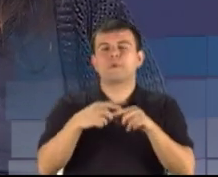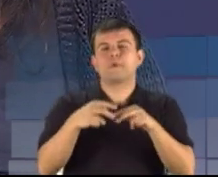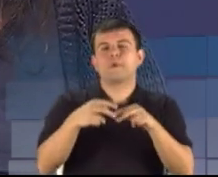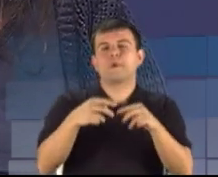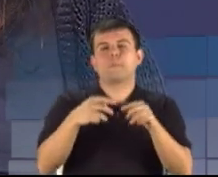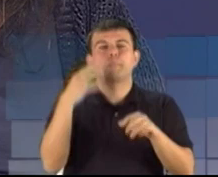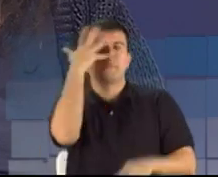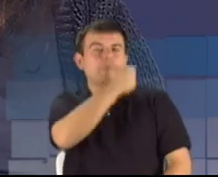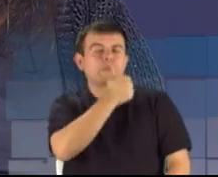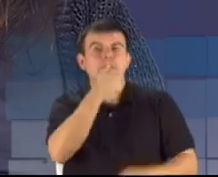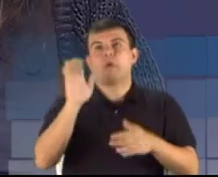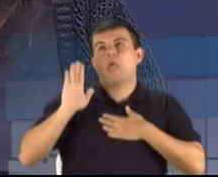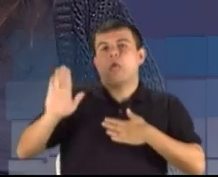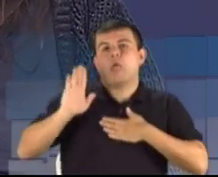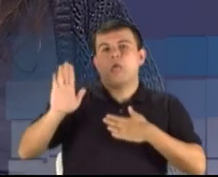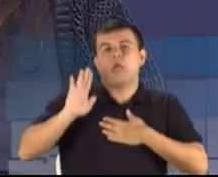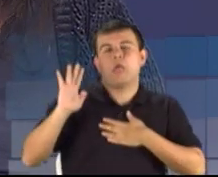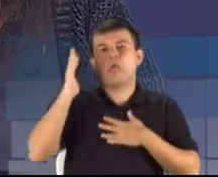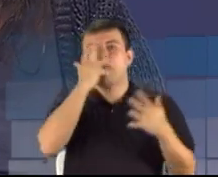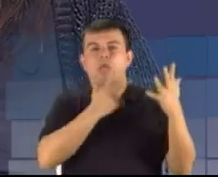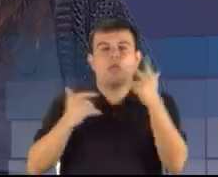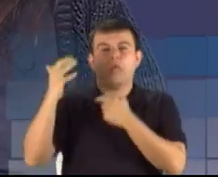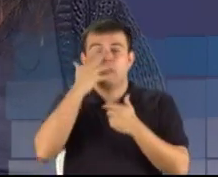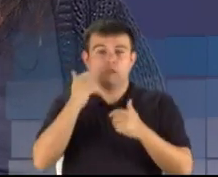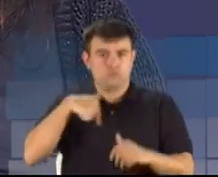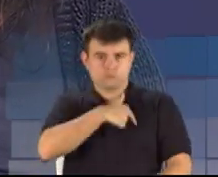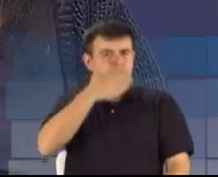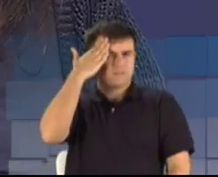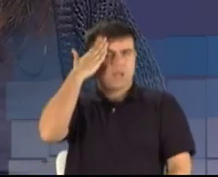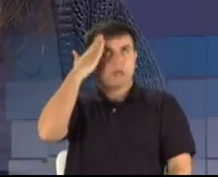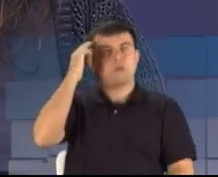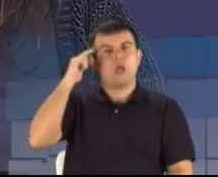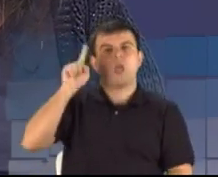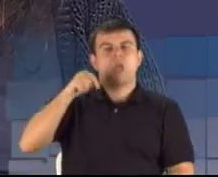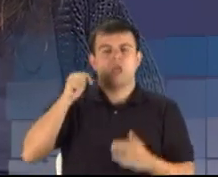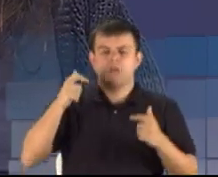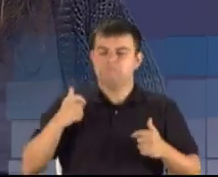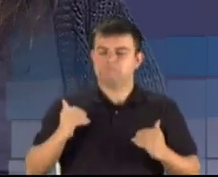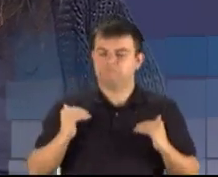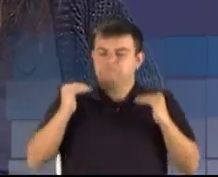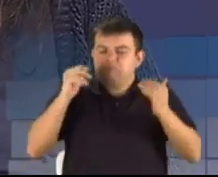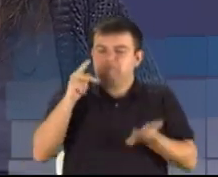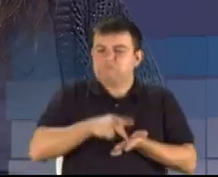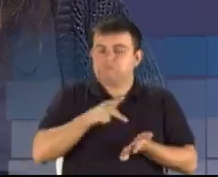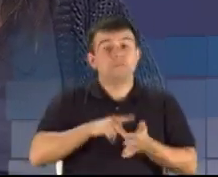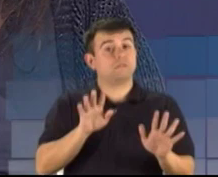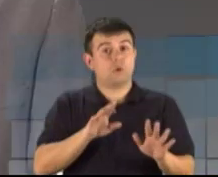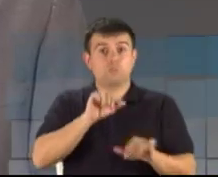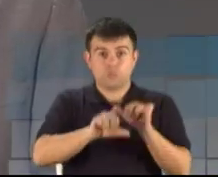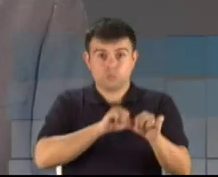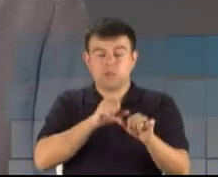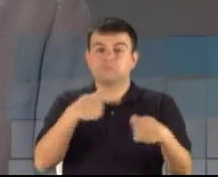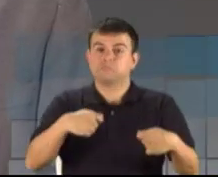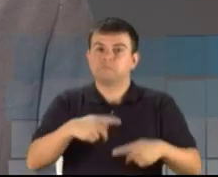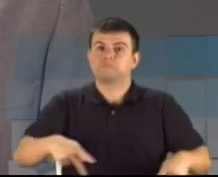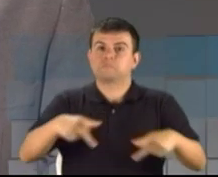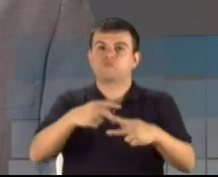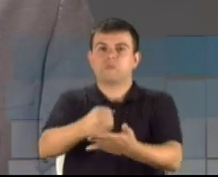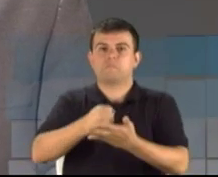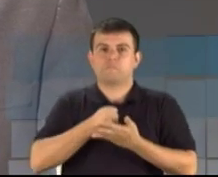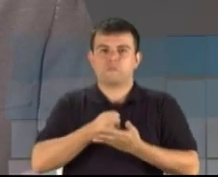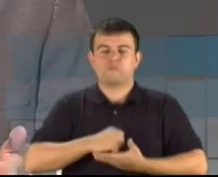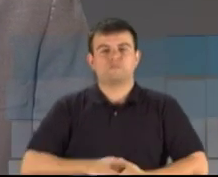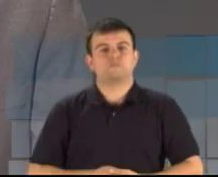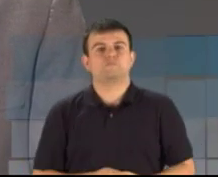promessas vazias. A gente sabe que a gente não é o dono da verdade e que para mudar as coisas a gente vai ter que ter o apoio do povo. Candidato